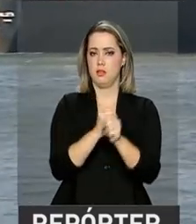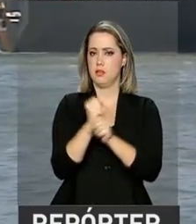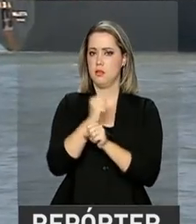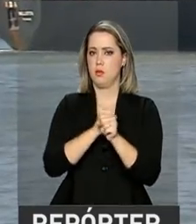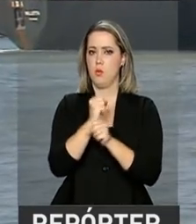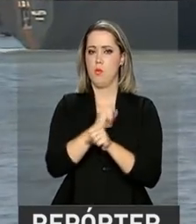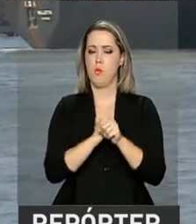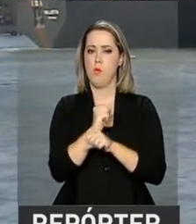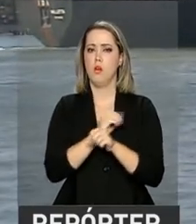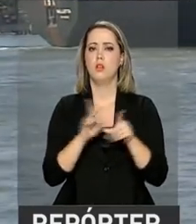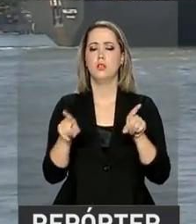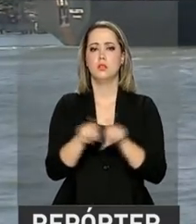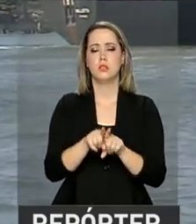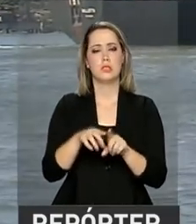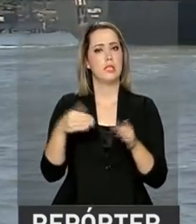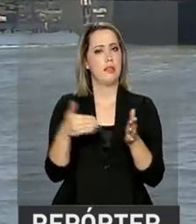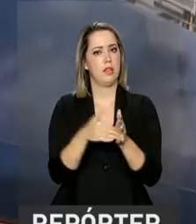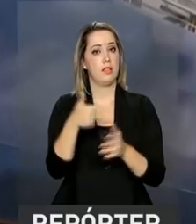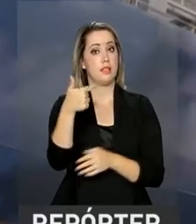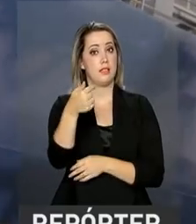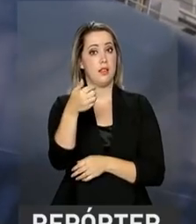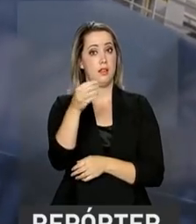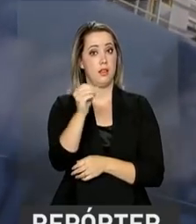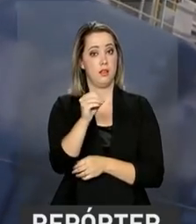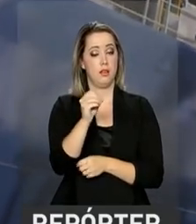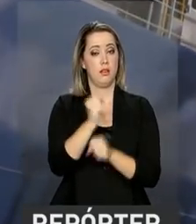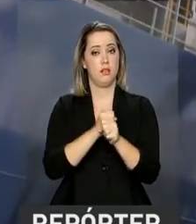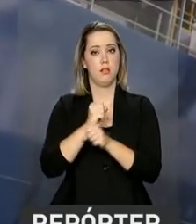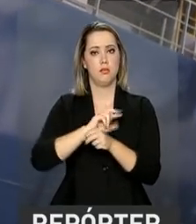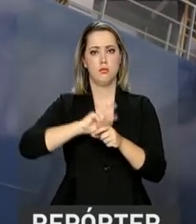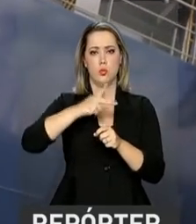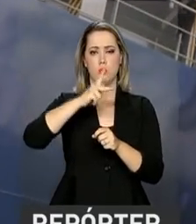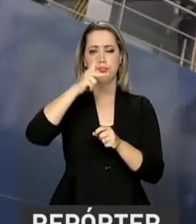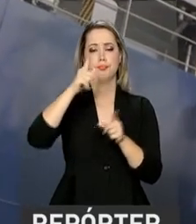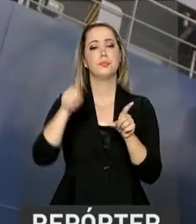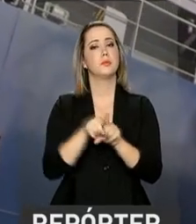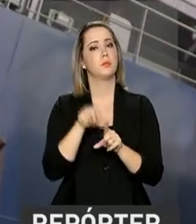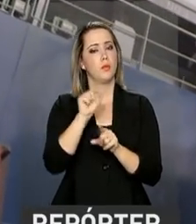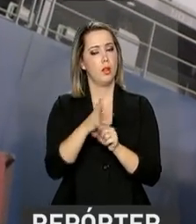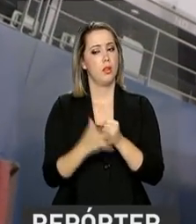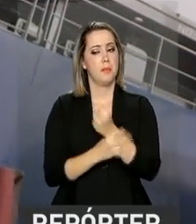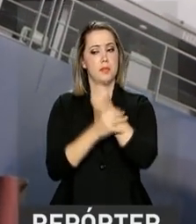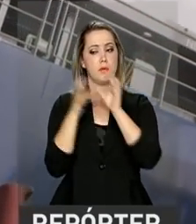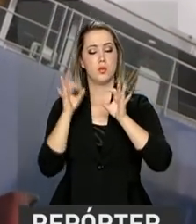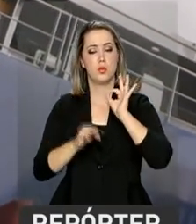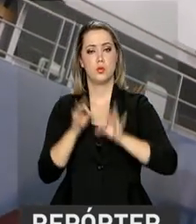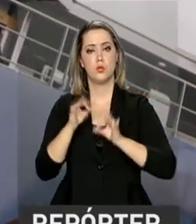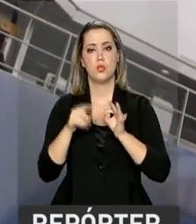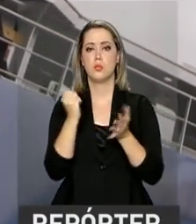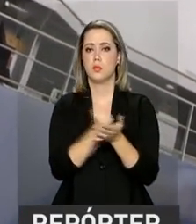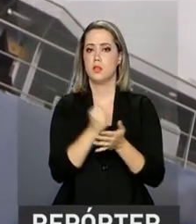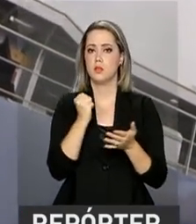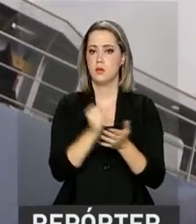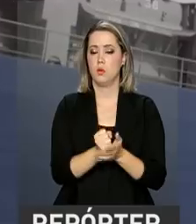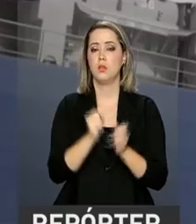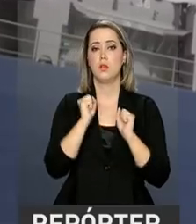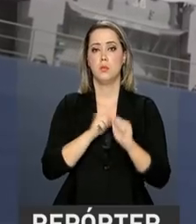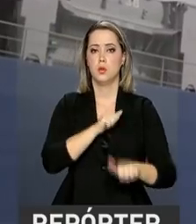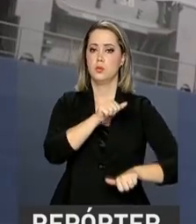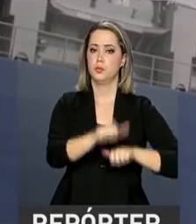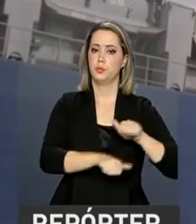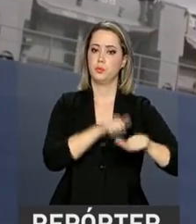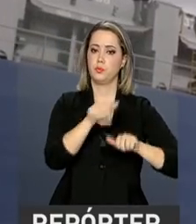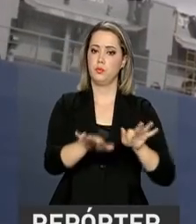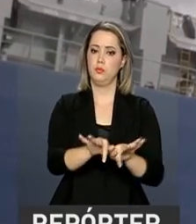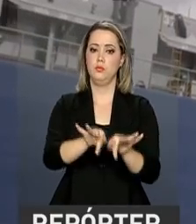com limite de renovação de até 70 anos. Também dão mais segurança jurídica para que esses contratos sejam renovados e